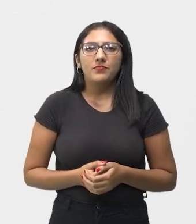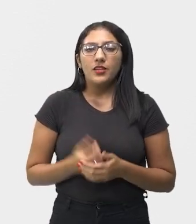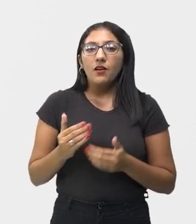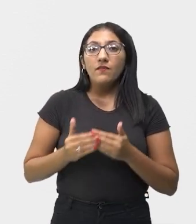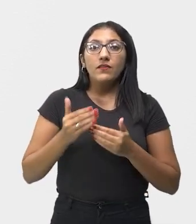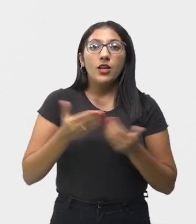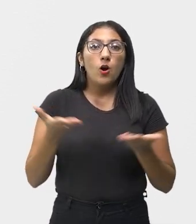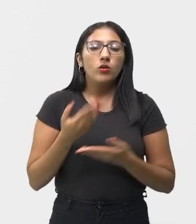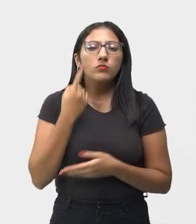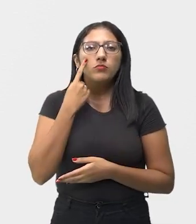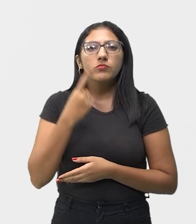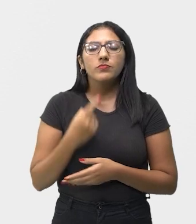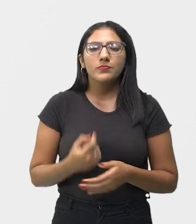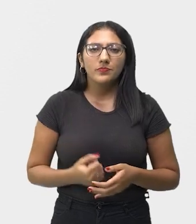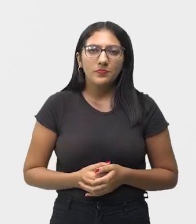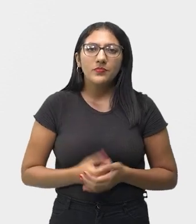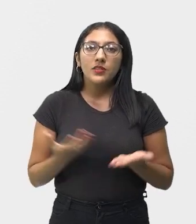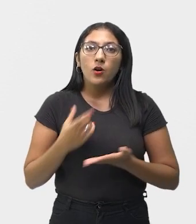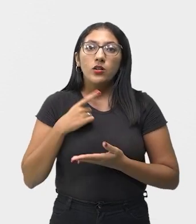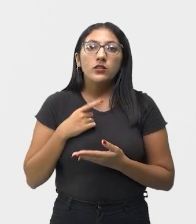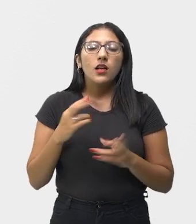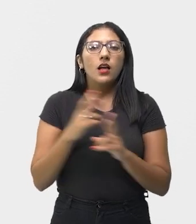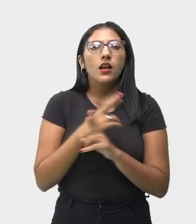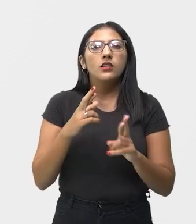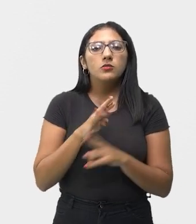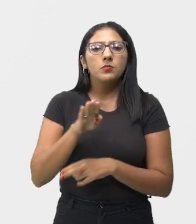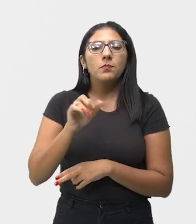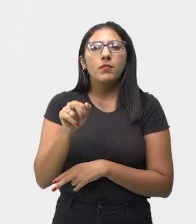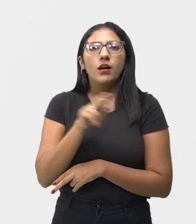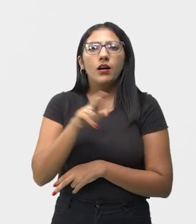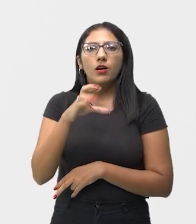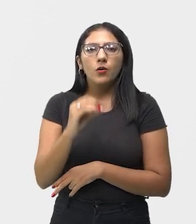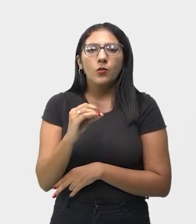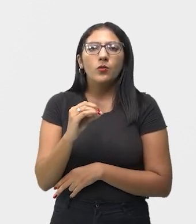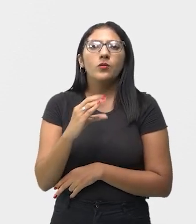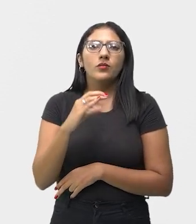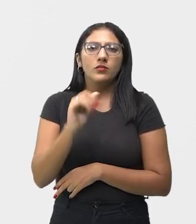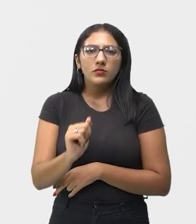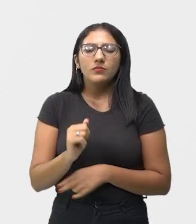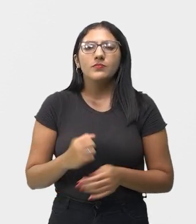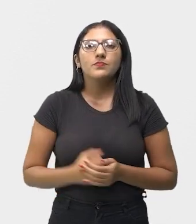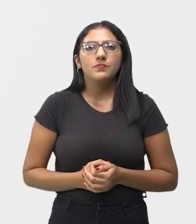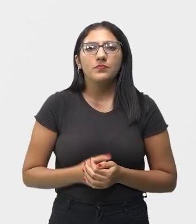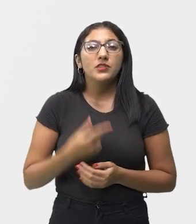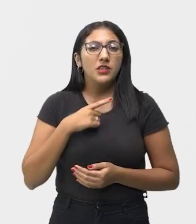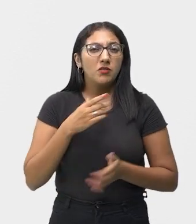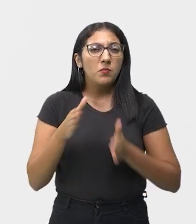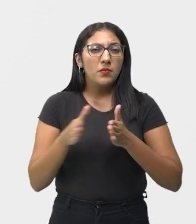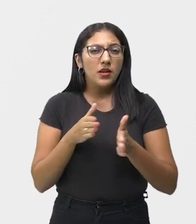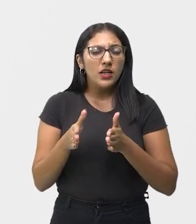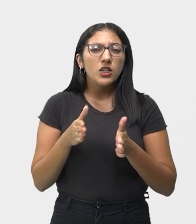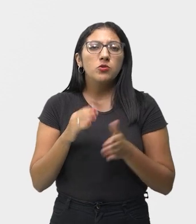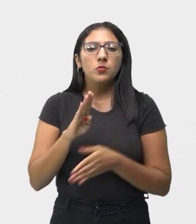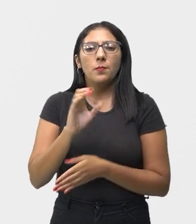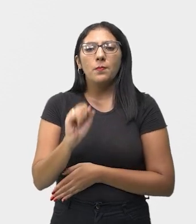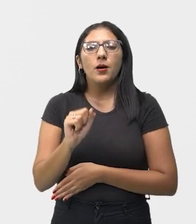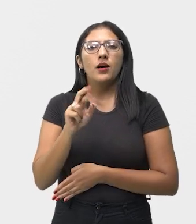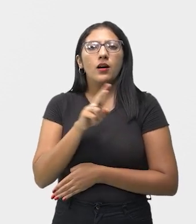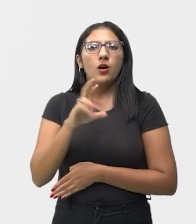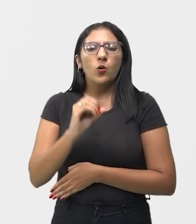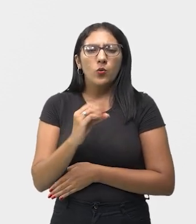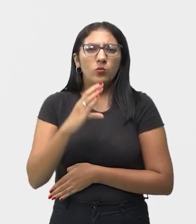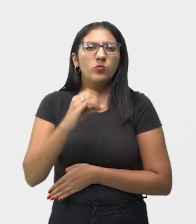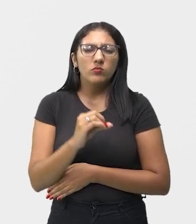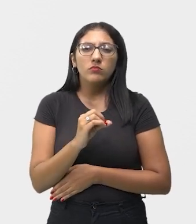passamos para onde? Para a questão da música barroca. Então, há um período da arte que é denominado de barroco,